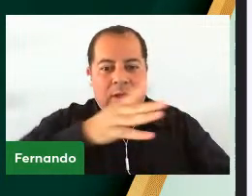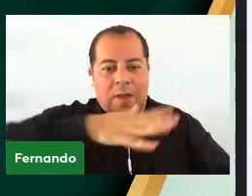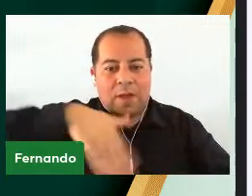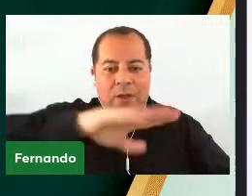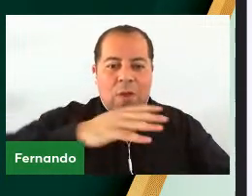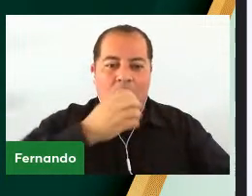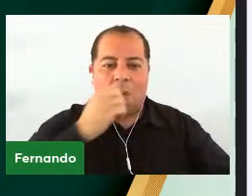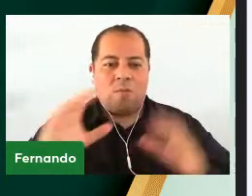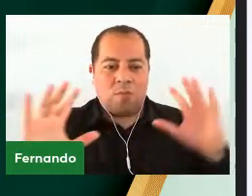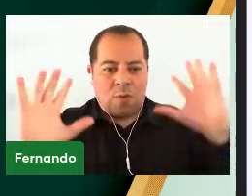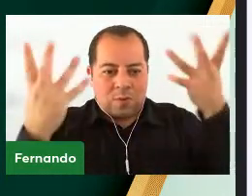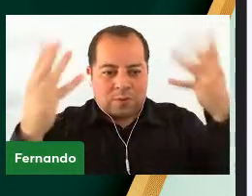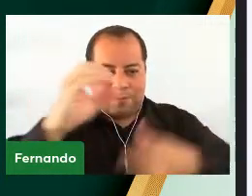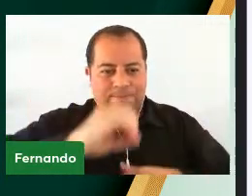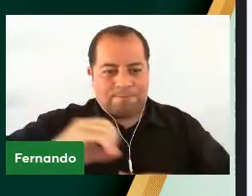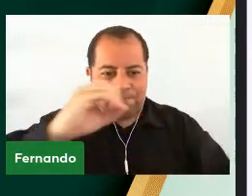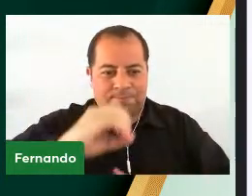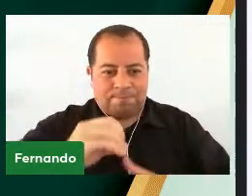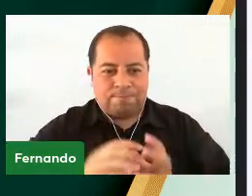evento.